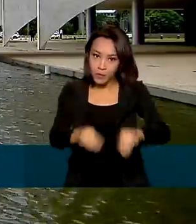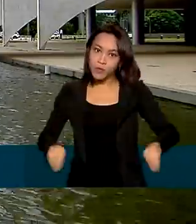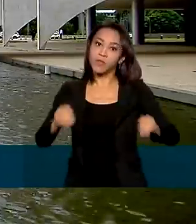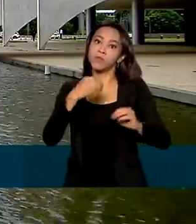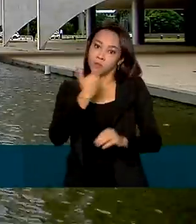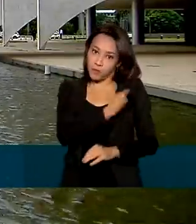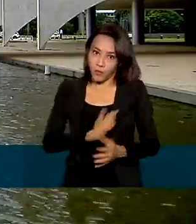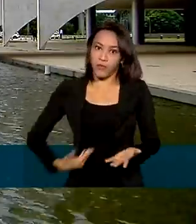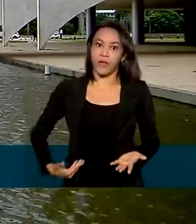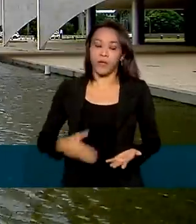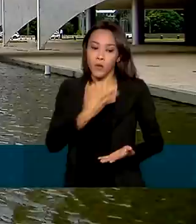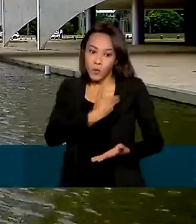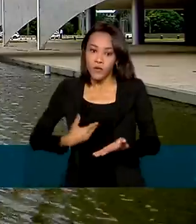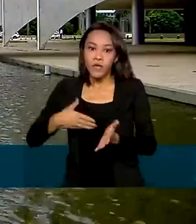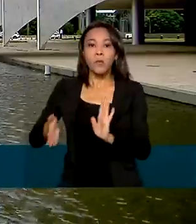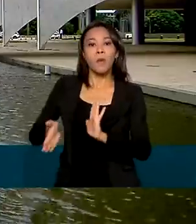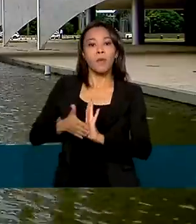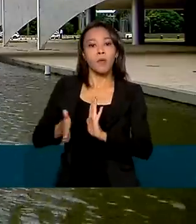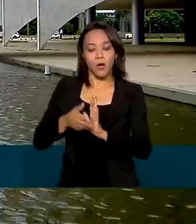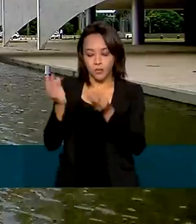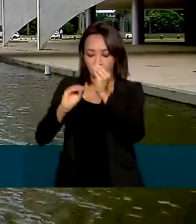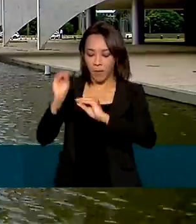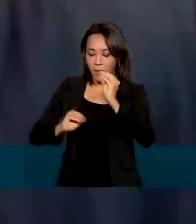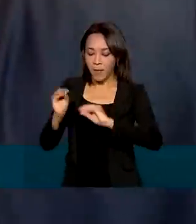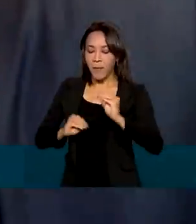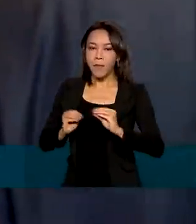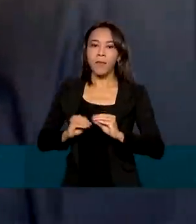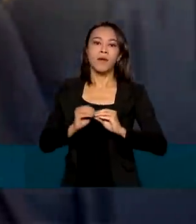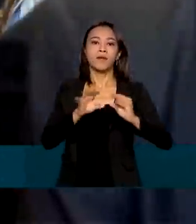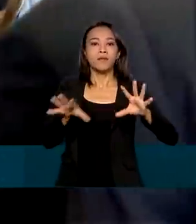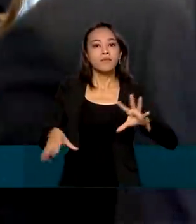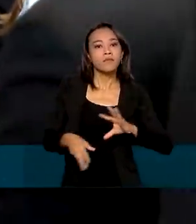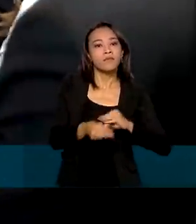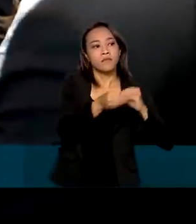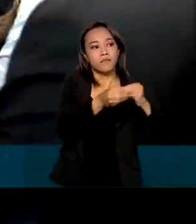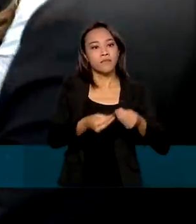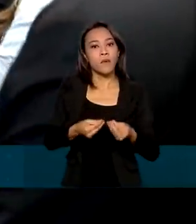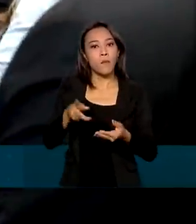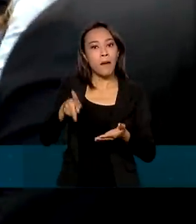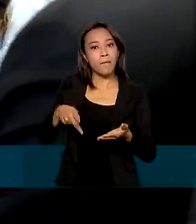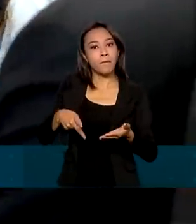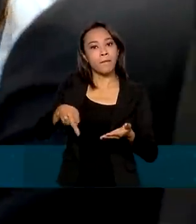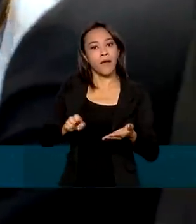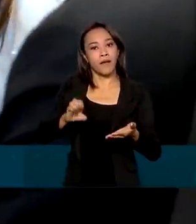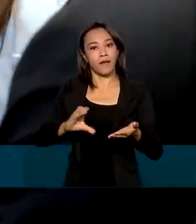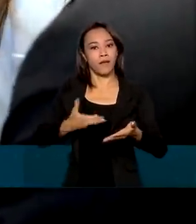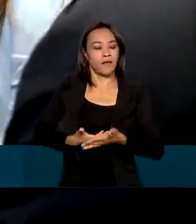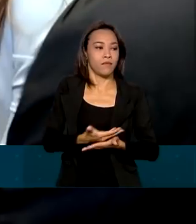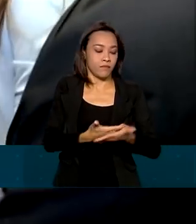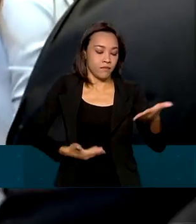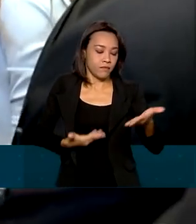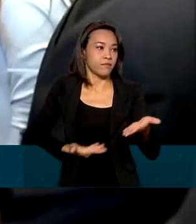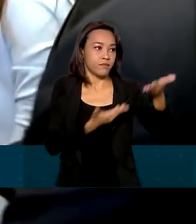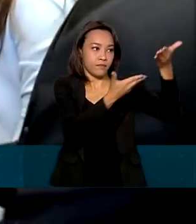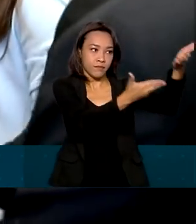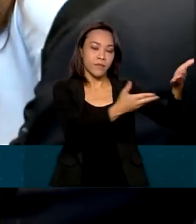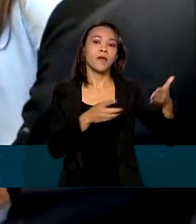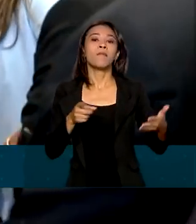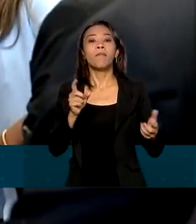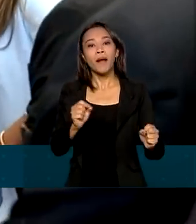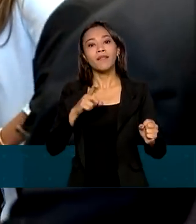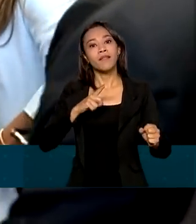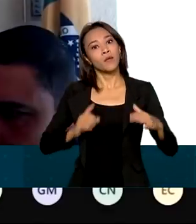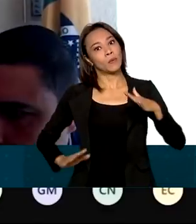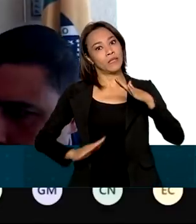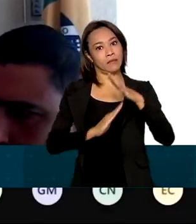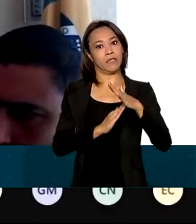Congresso Nacional uma proposta de emenda à Constituição. A ideia é compatibilizar o pagamento de precatórios com o teto